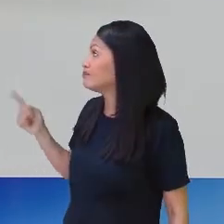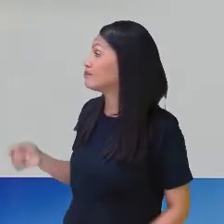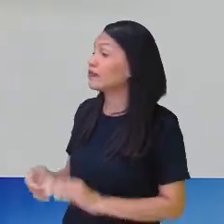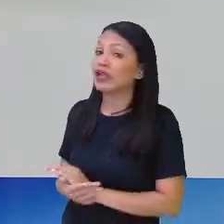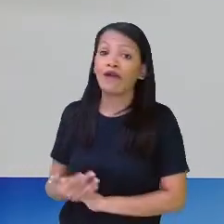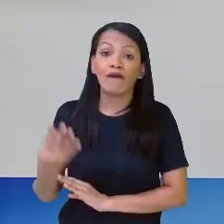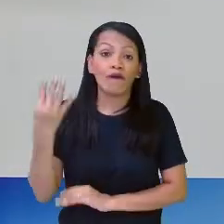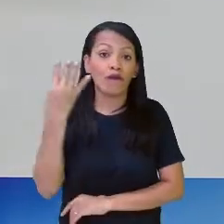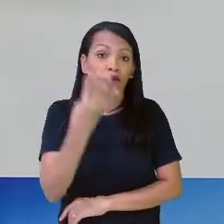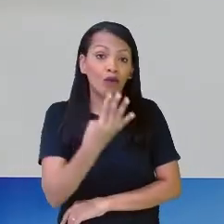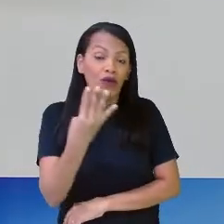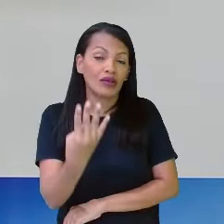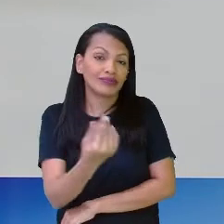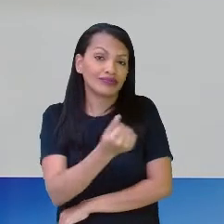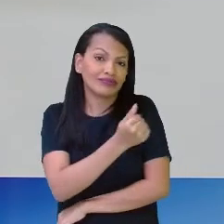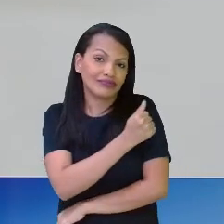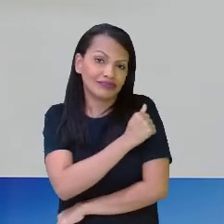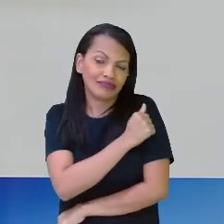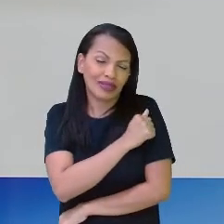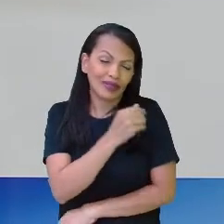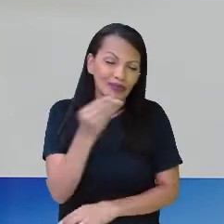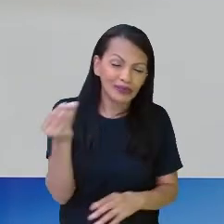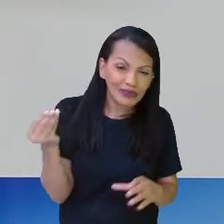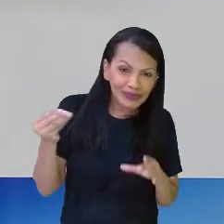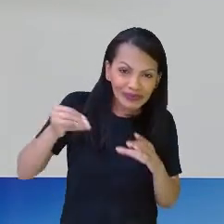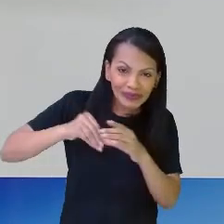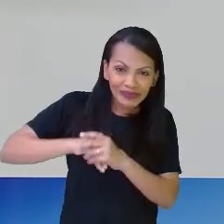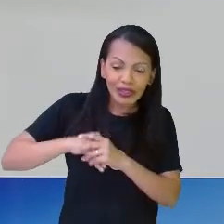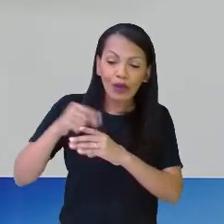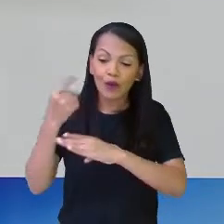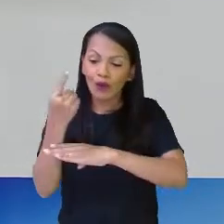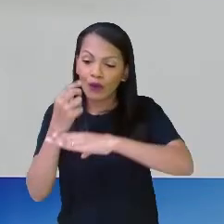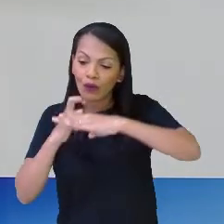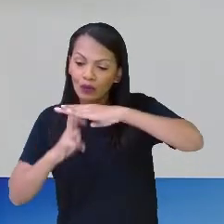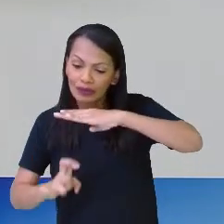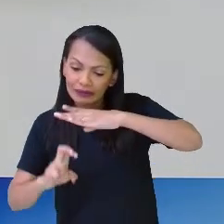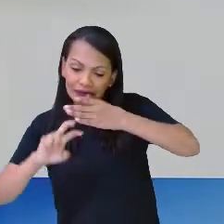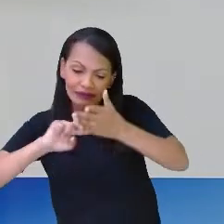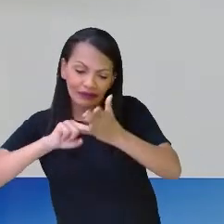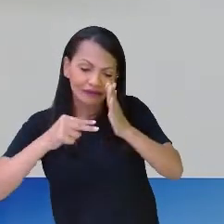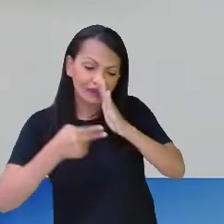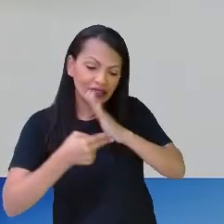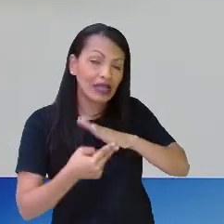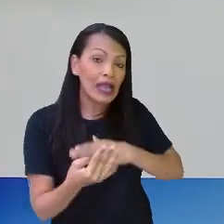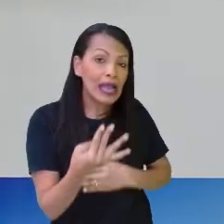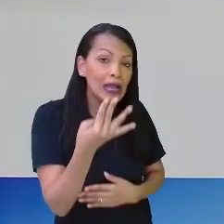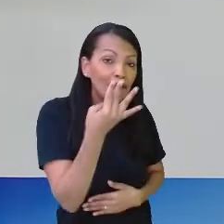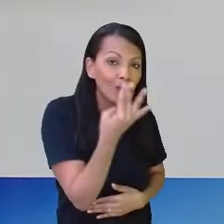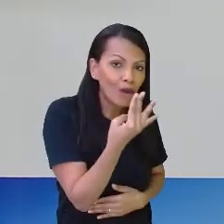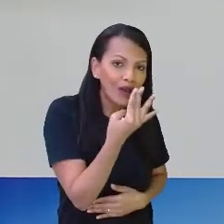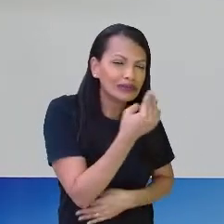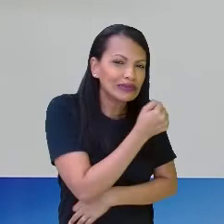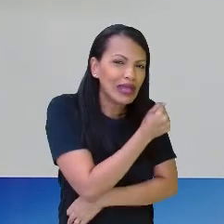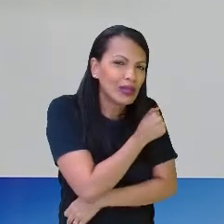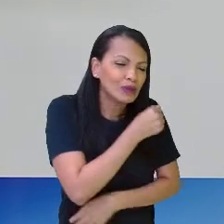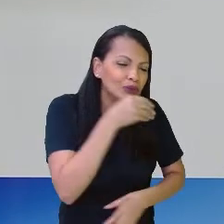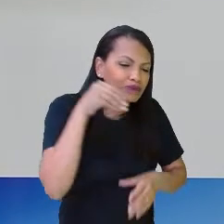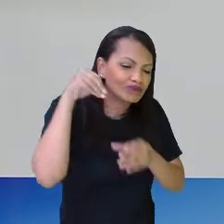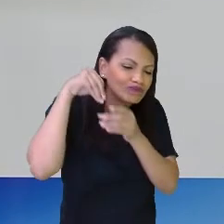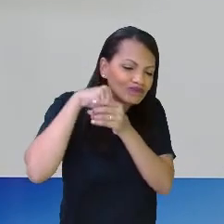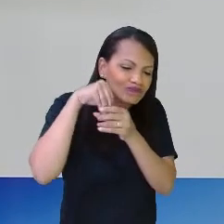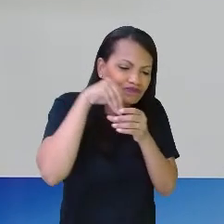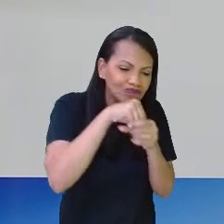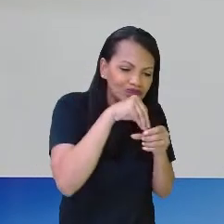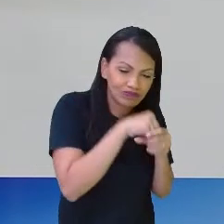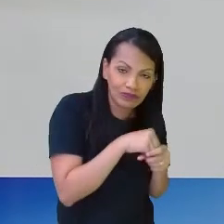um quinto, eu tenho os 4 estudantes. Isso é a fração discreta. É a fração